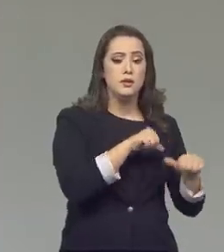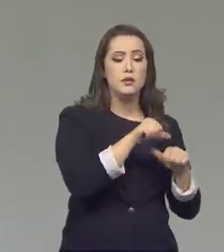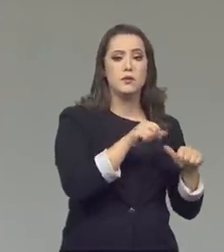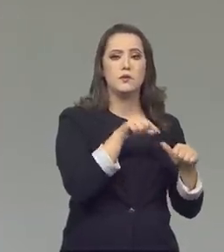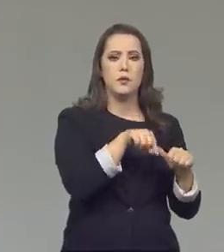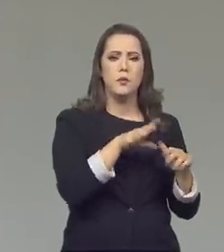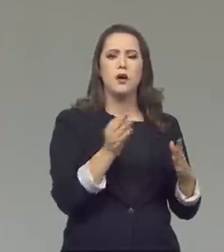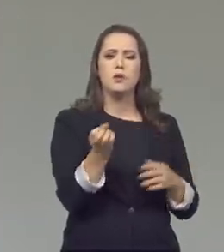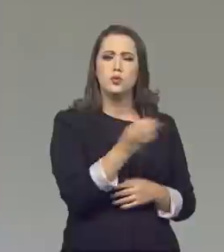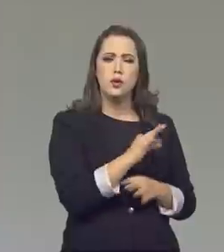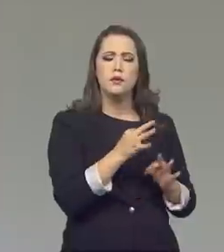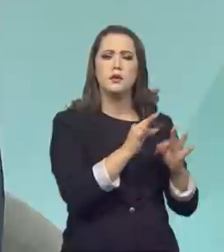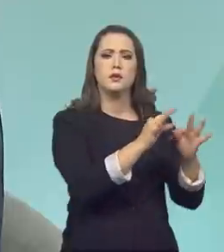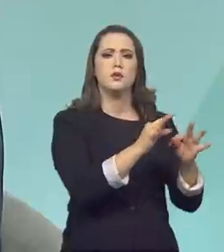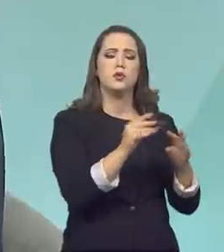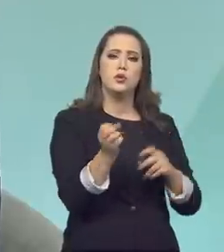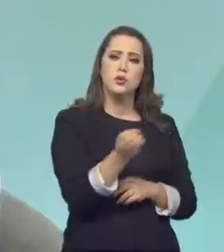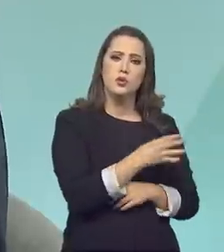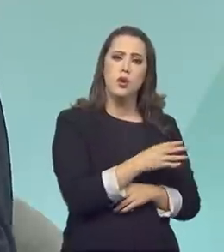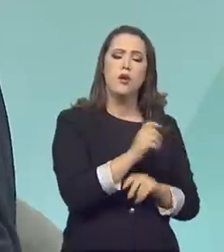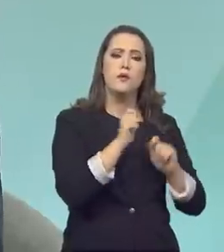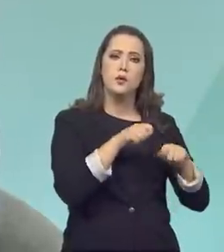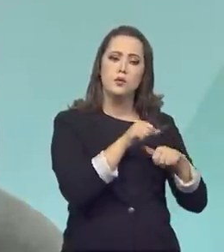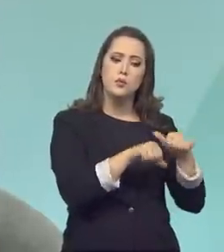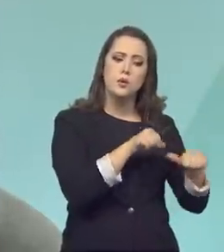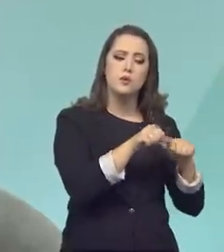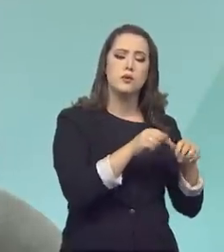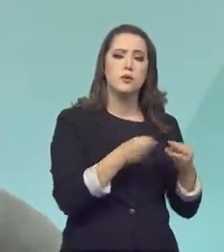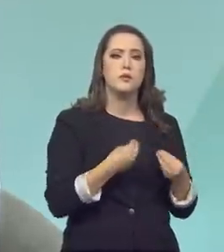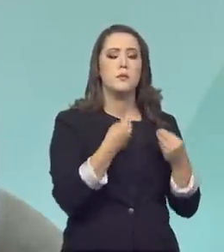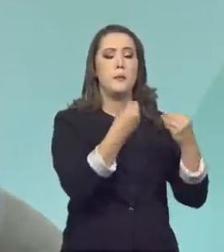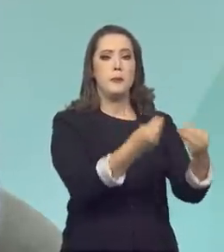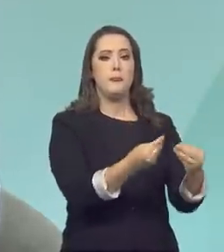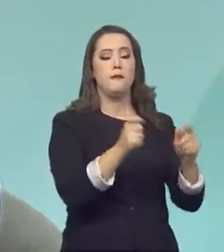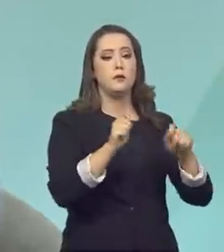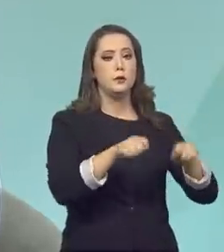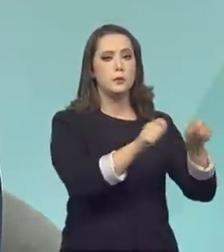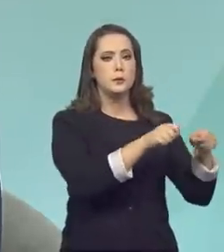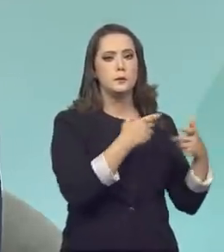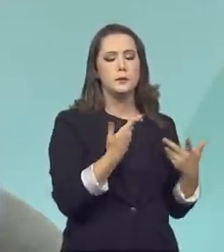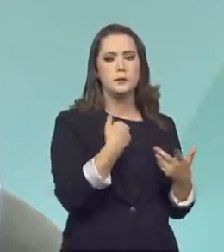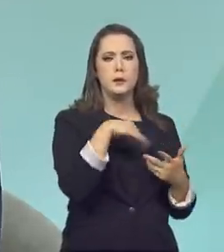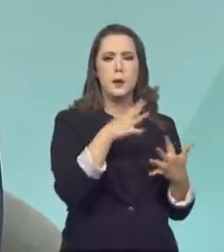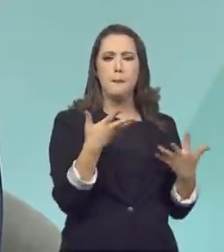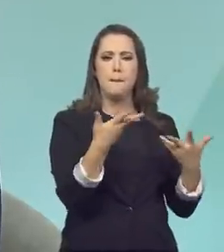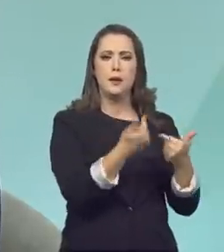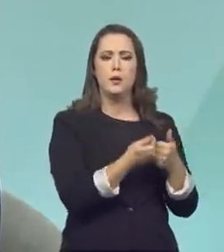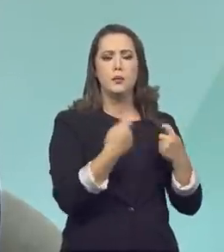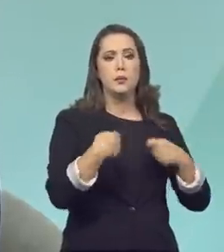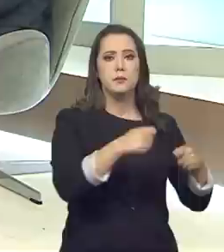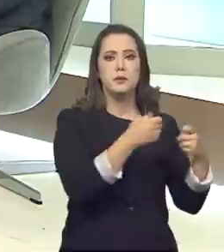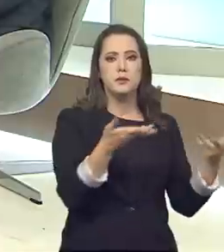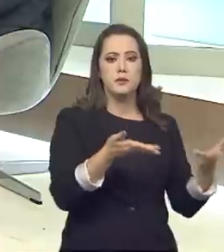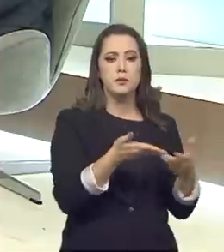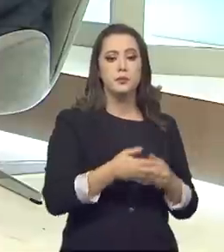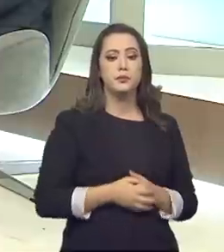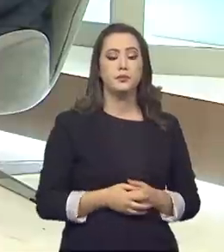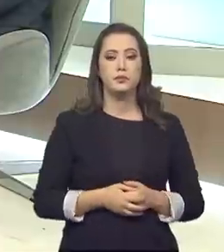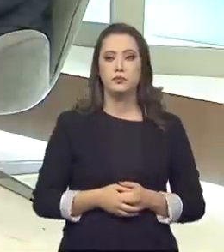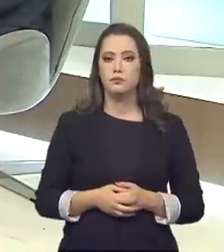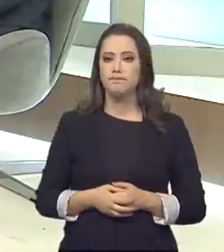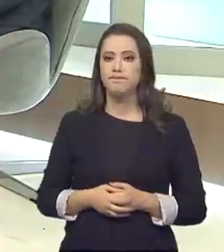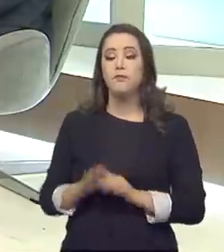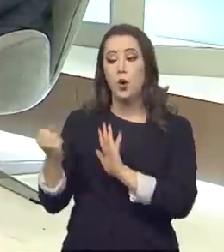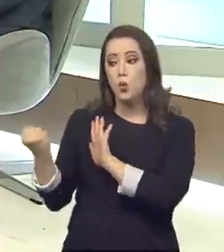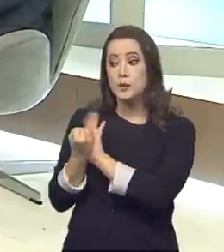tecnologias, esses novos processos e colocar ferramentas mais adequadas para essas necessidades de hoje. O